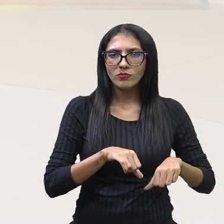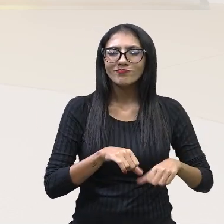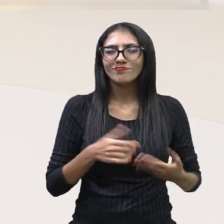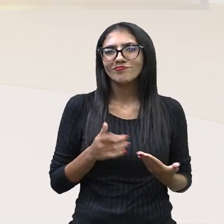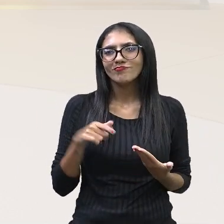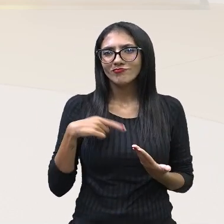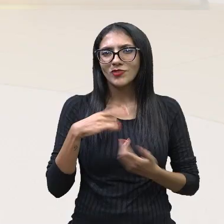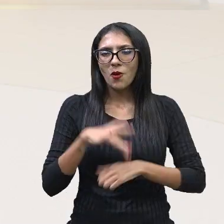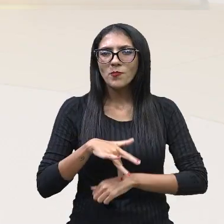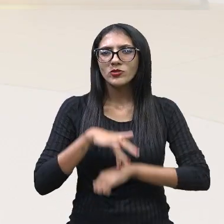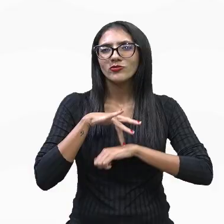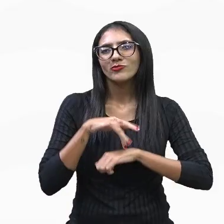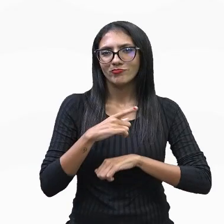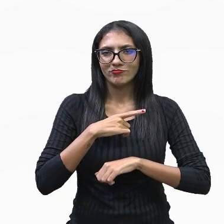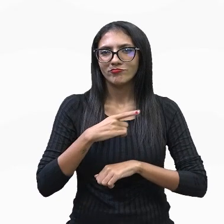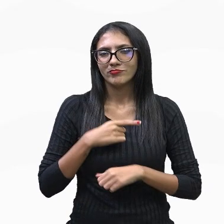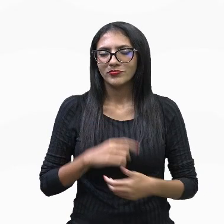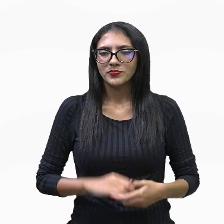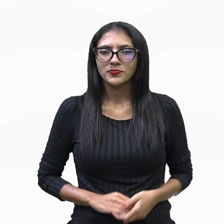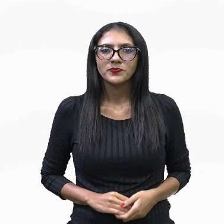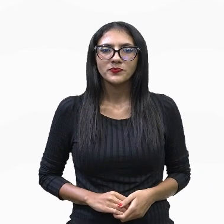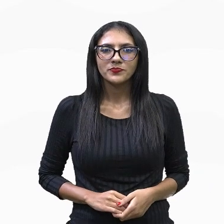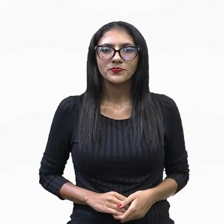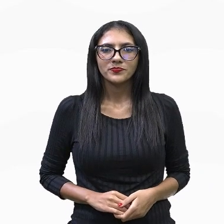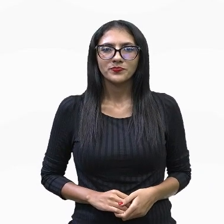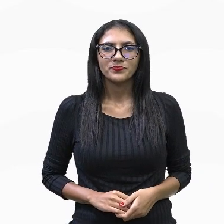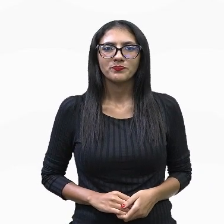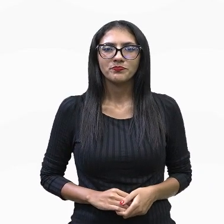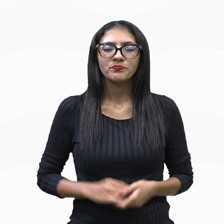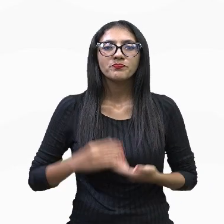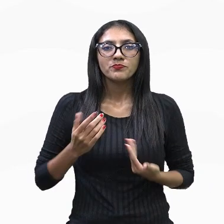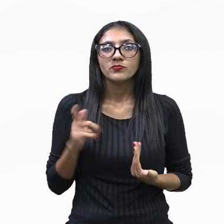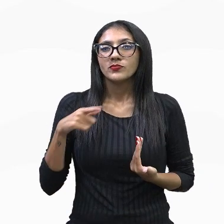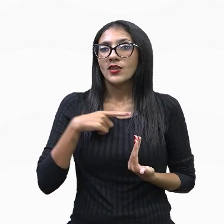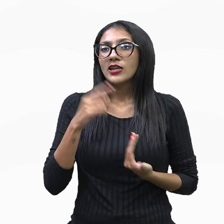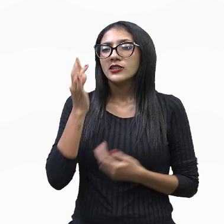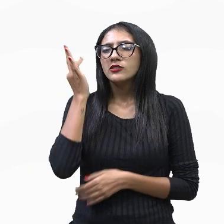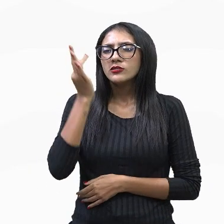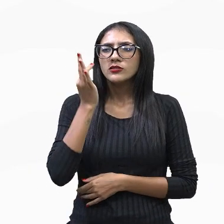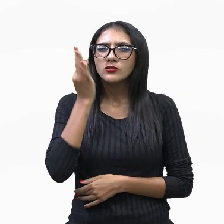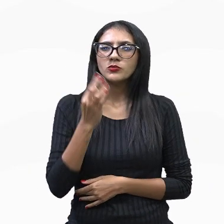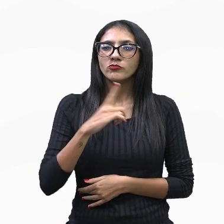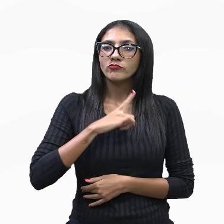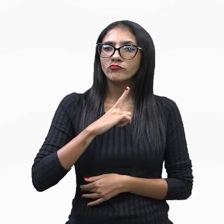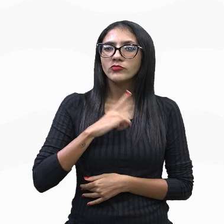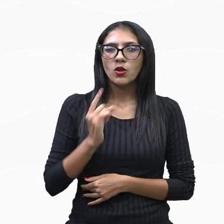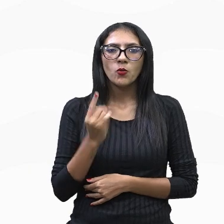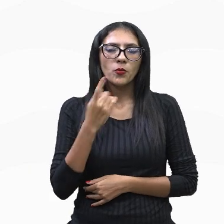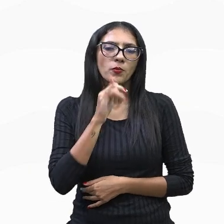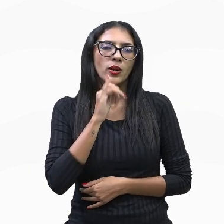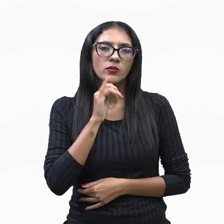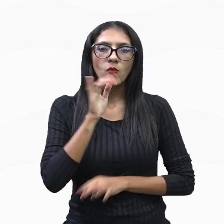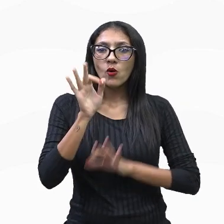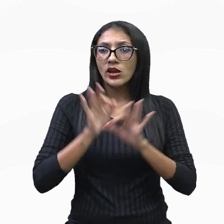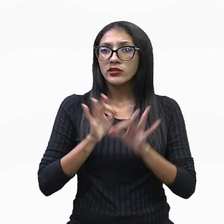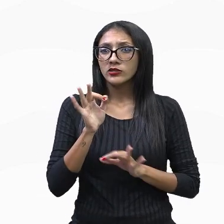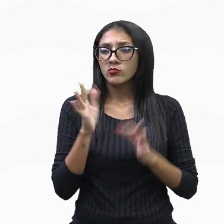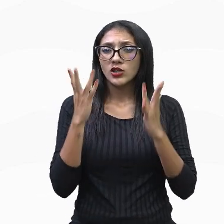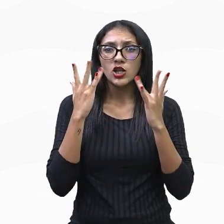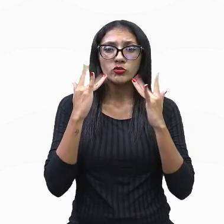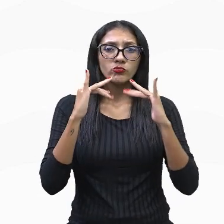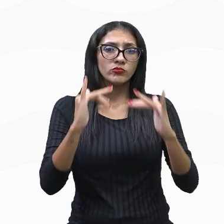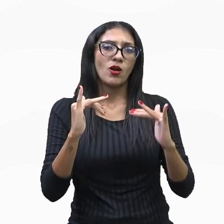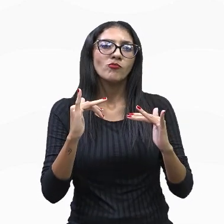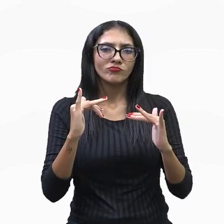absurdo que aparecem aí. Para elas, para essas teorias, havia uma ordem natural que